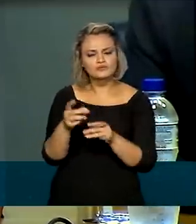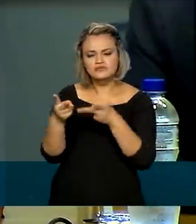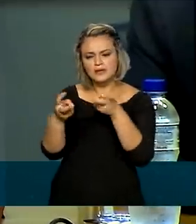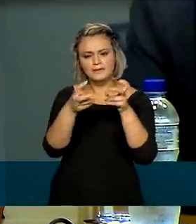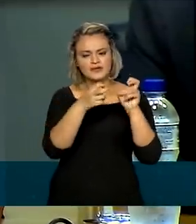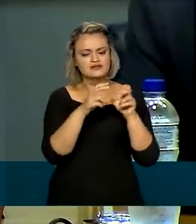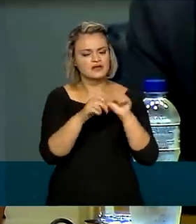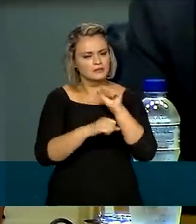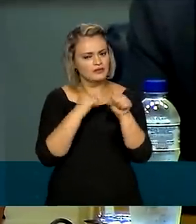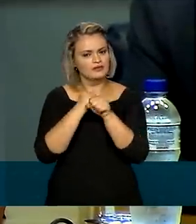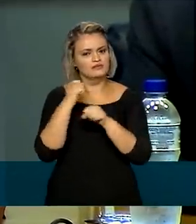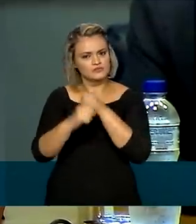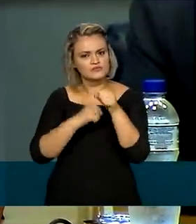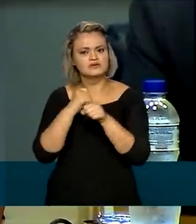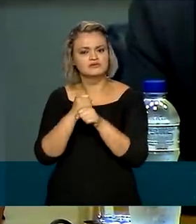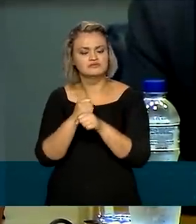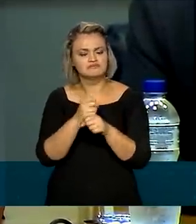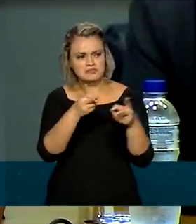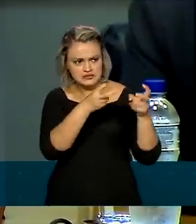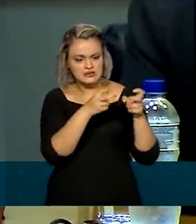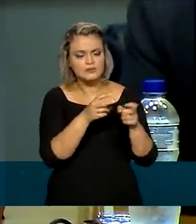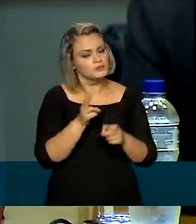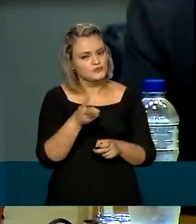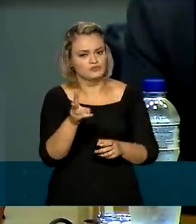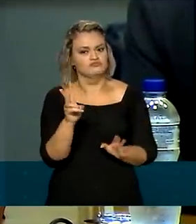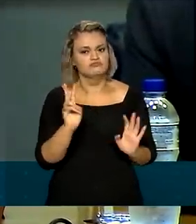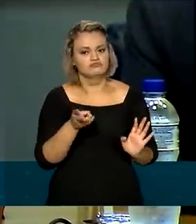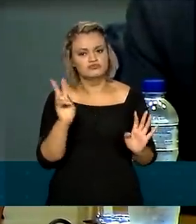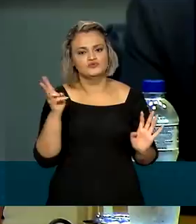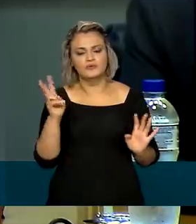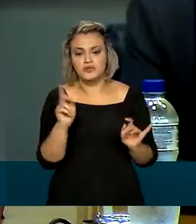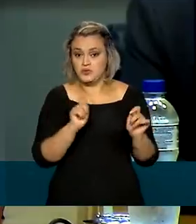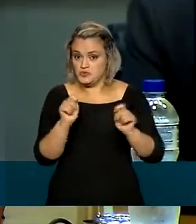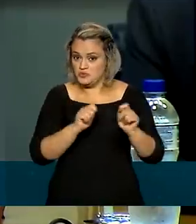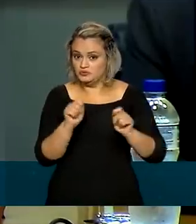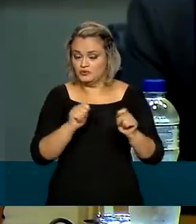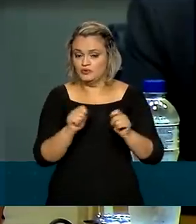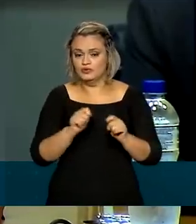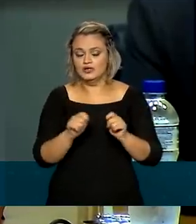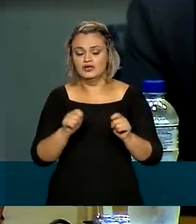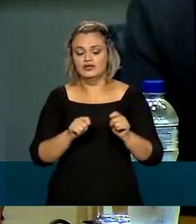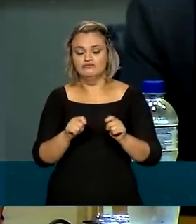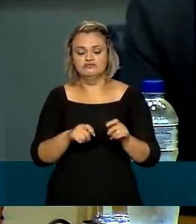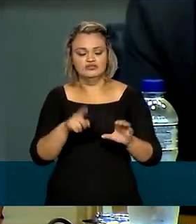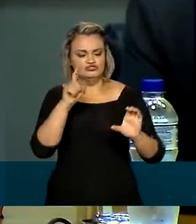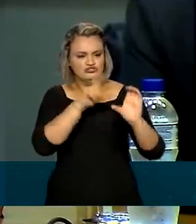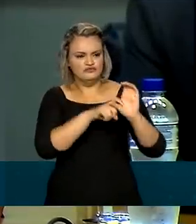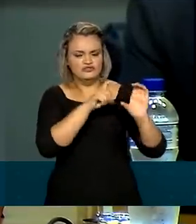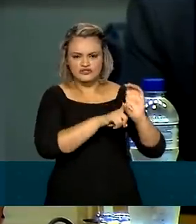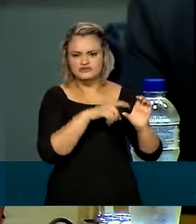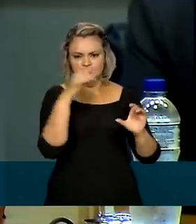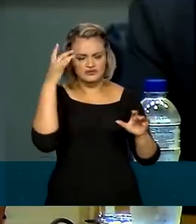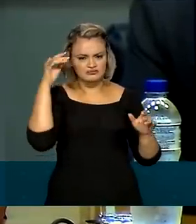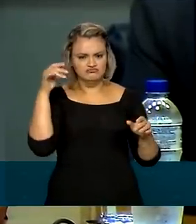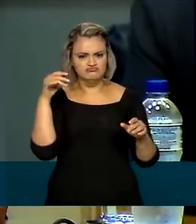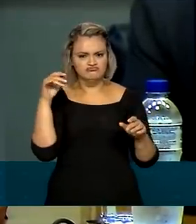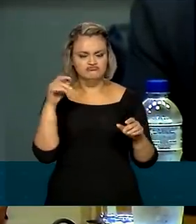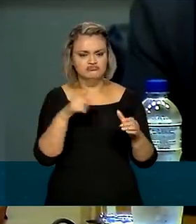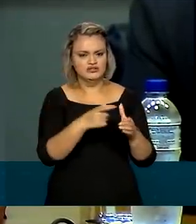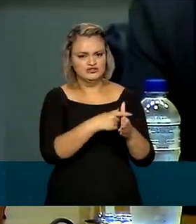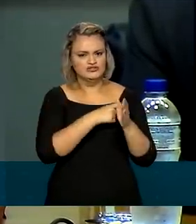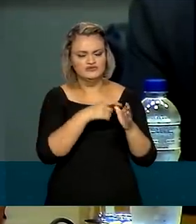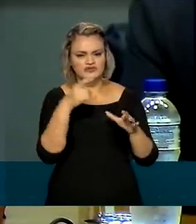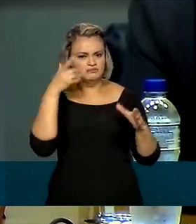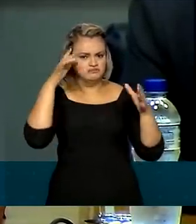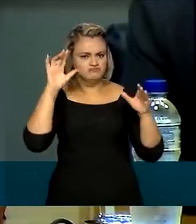há alguns anos ele está mantido, que é um controle e uma redução do endividamento, é um resultado primário